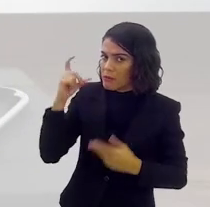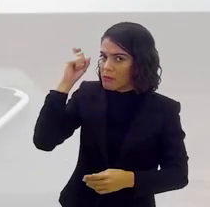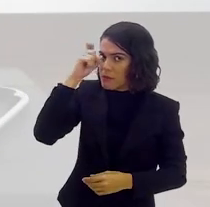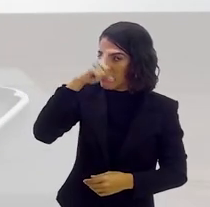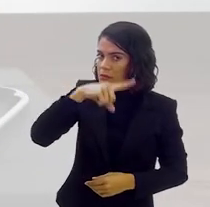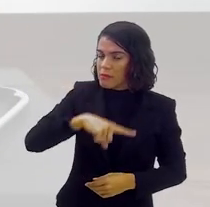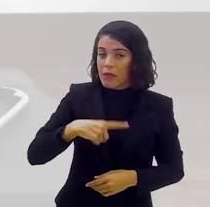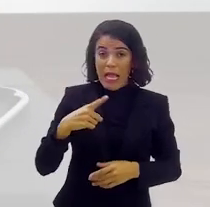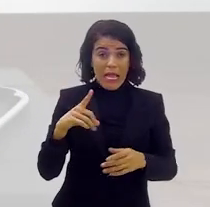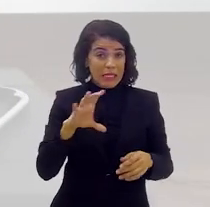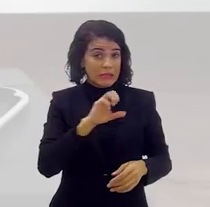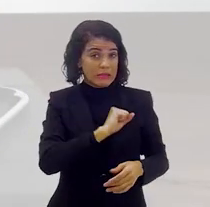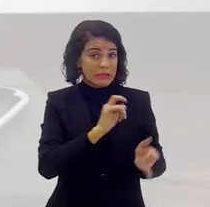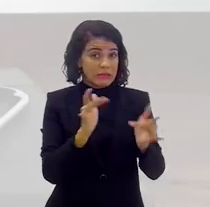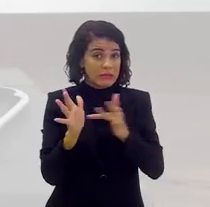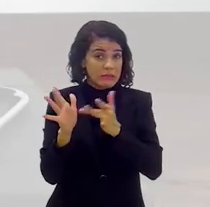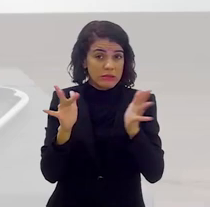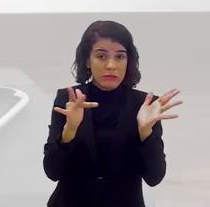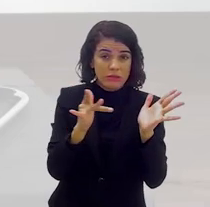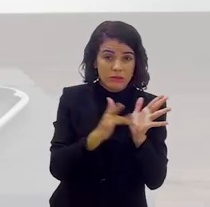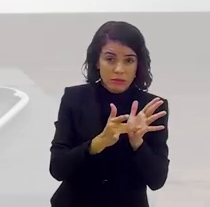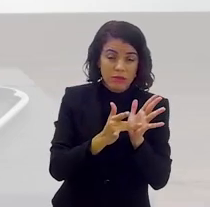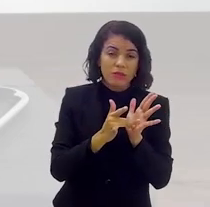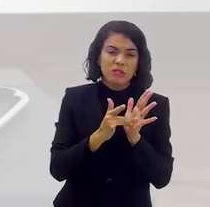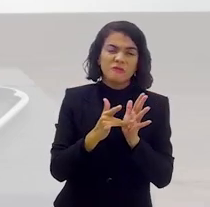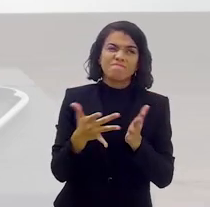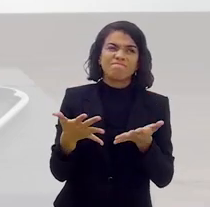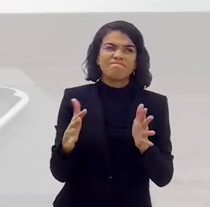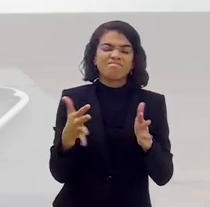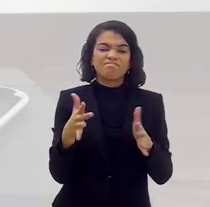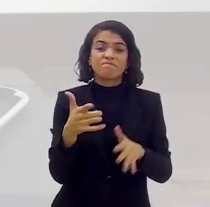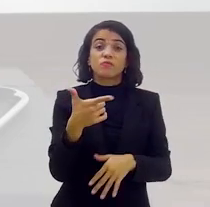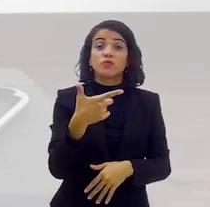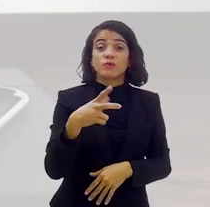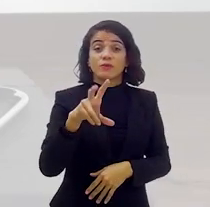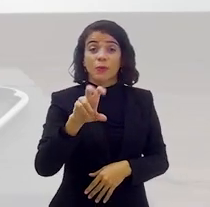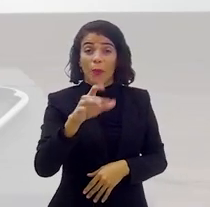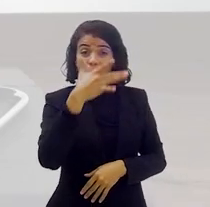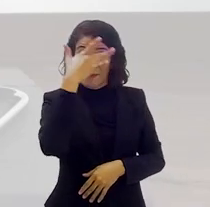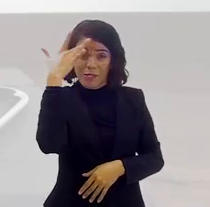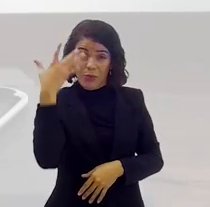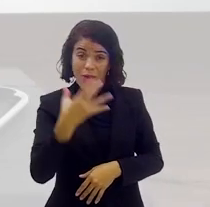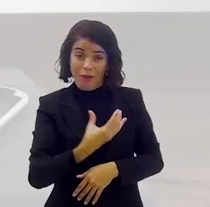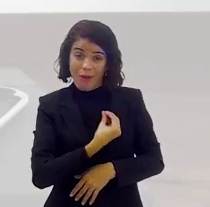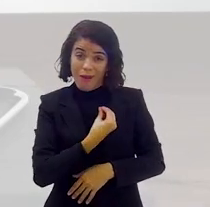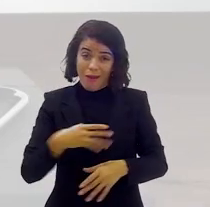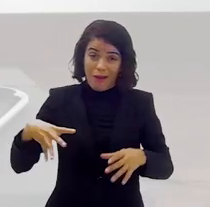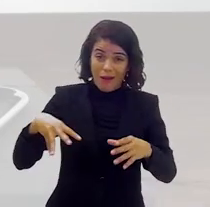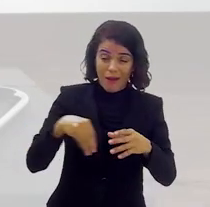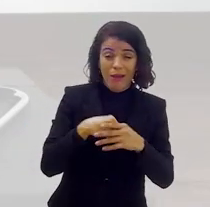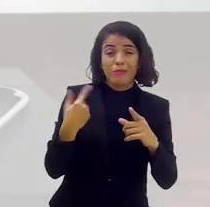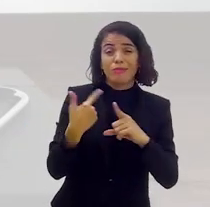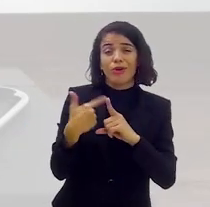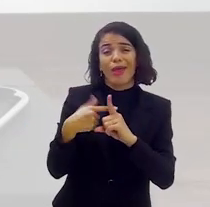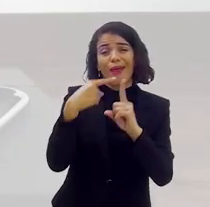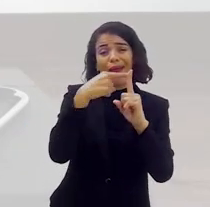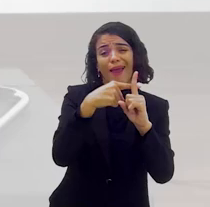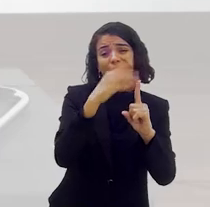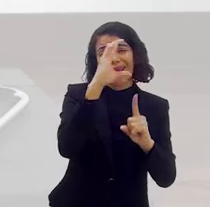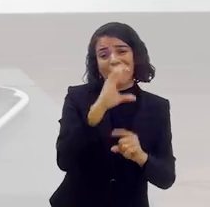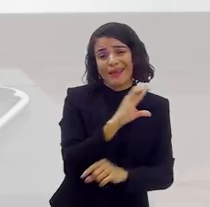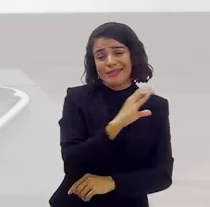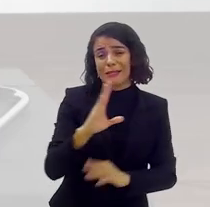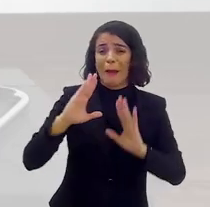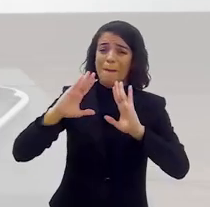louco. Essa Paixão de Cristo, nós tivemos um... Foram 250 pessoas que participaram, porque as igrejas pediram para